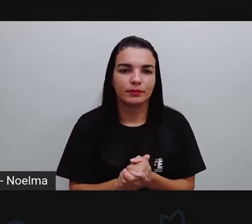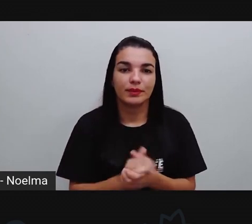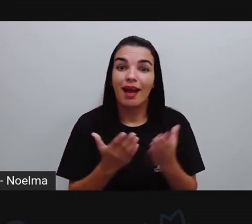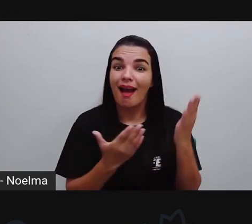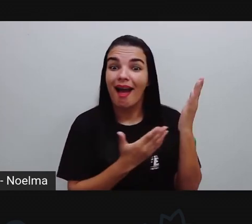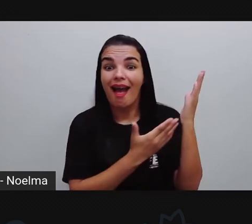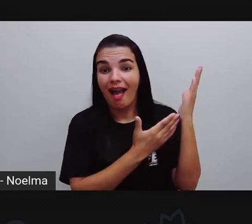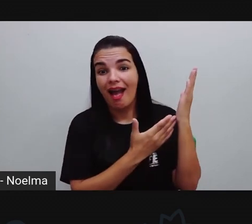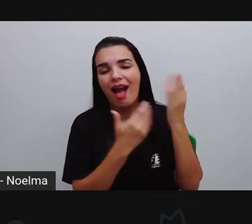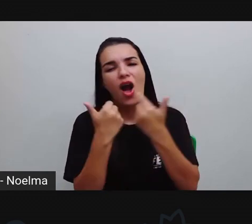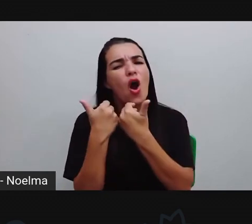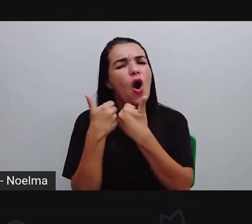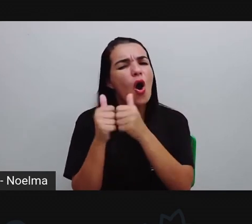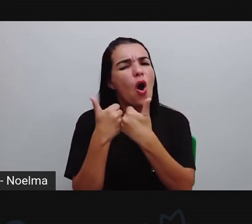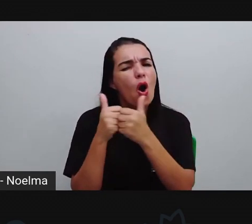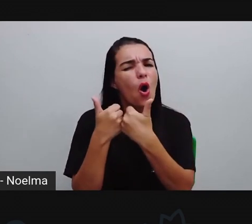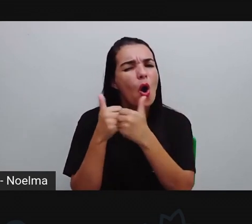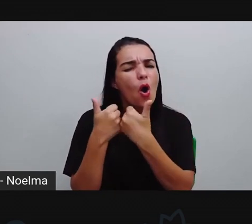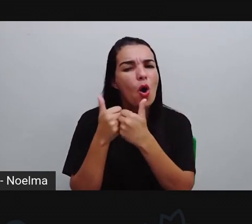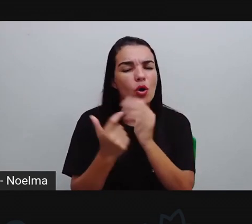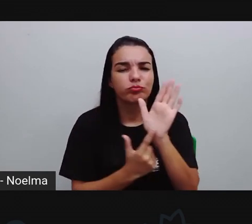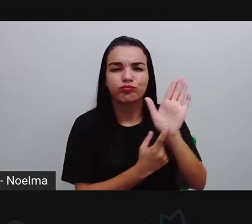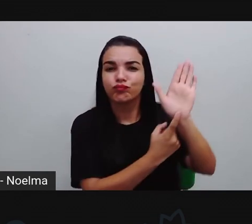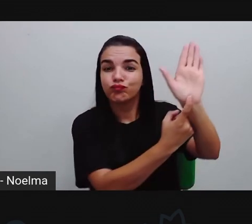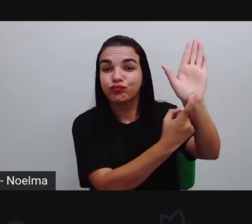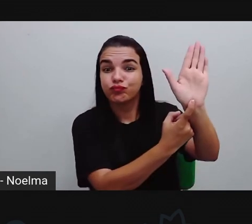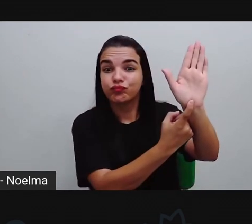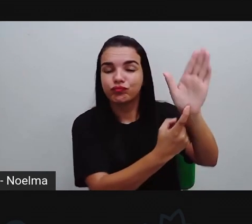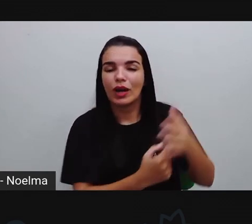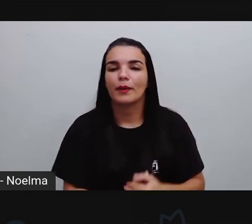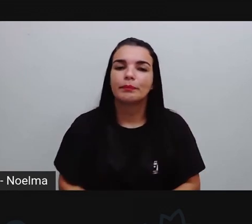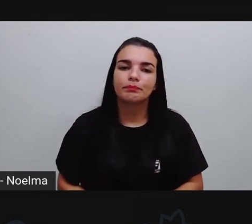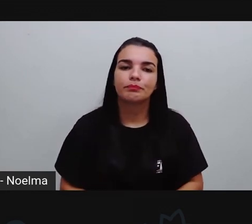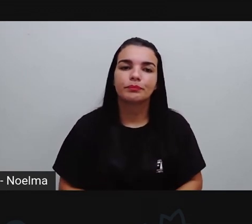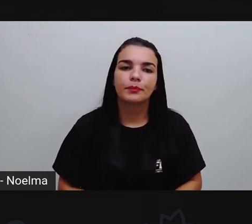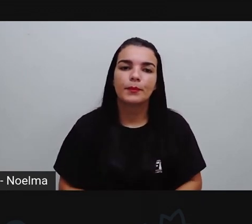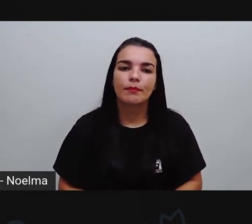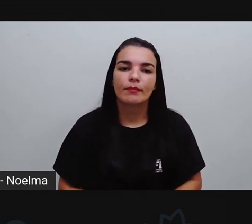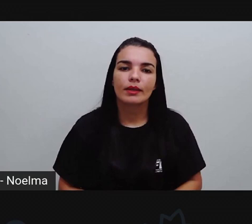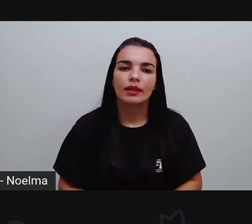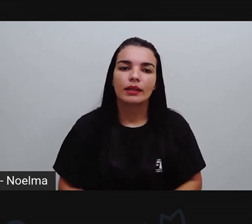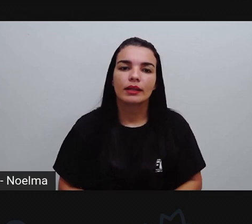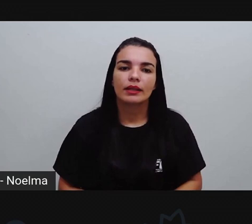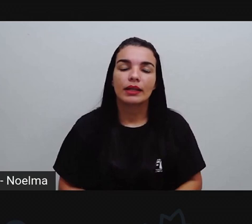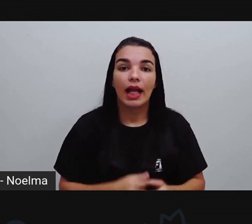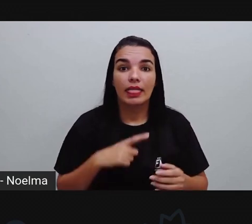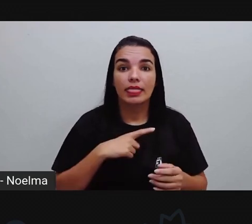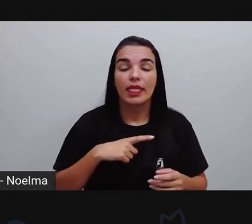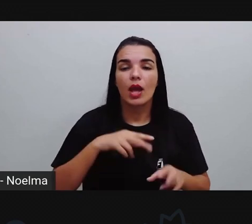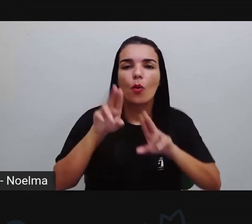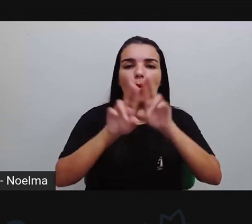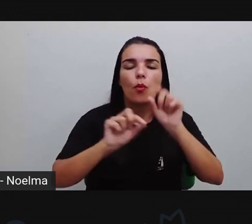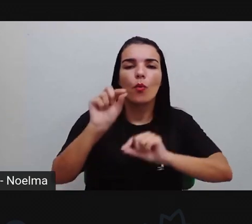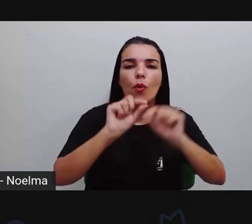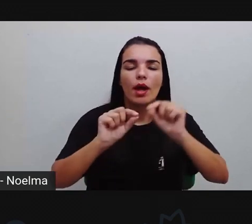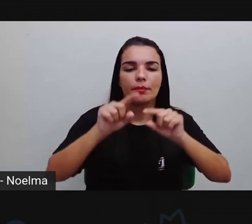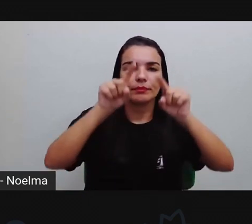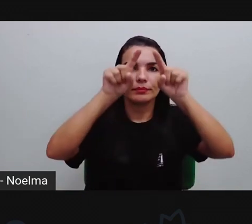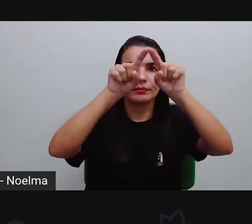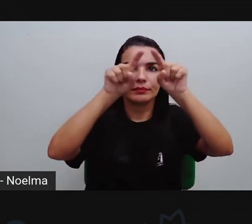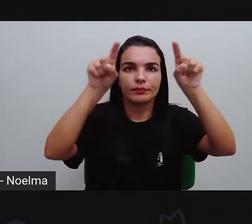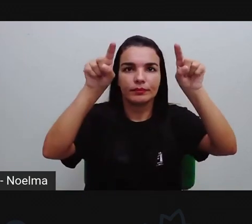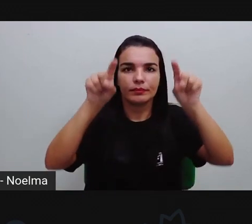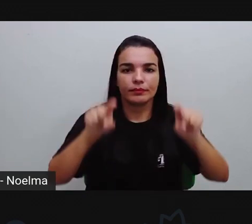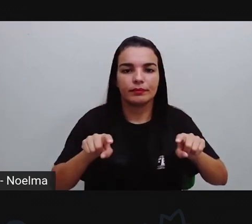ônibus, que eu acredito que vocês veem muito essa plaquinha de ônibus, ela é formada, ó, tem um formato aqui retangular, é formado